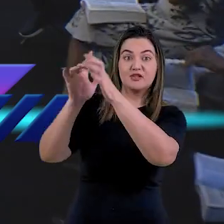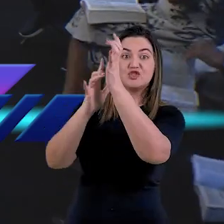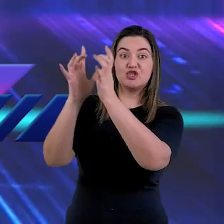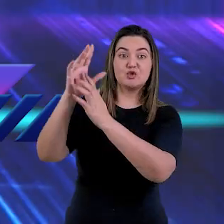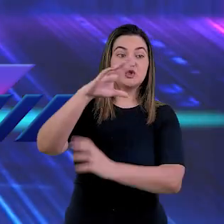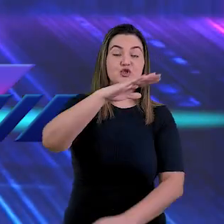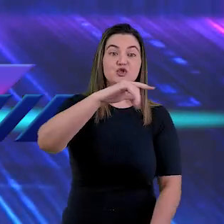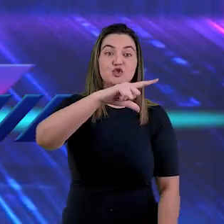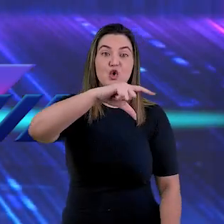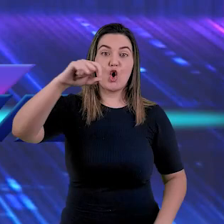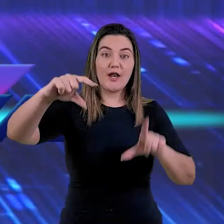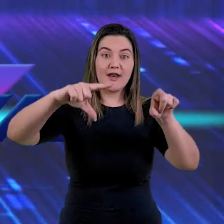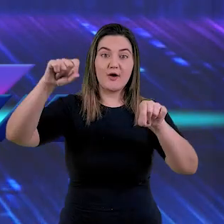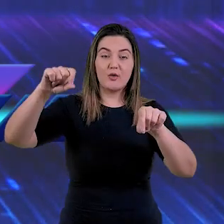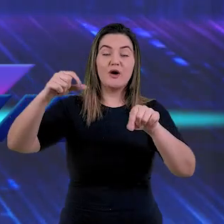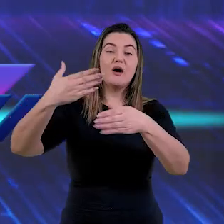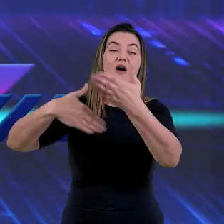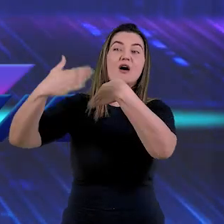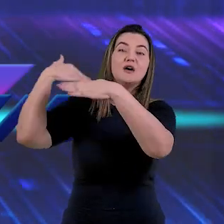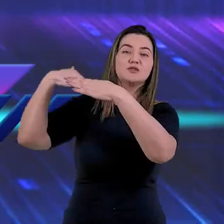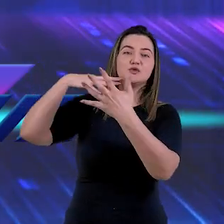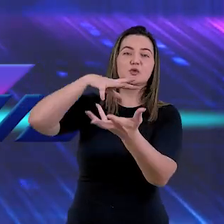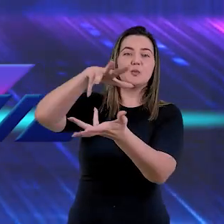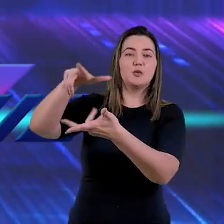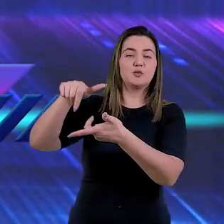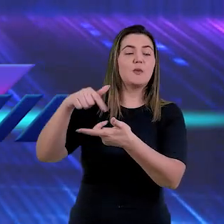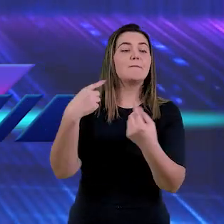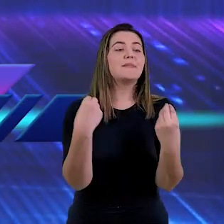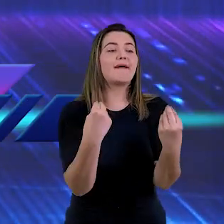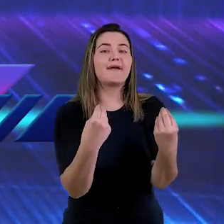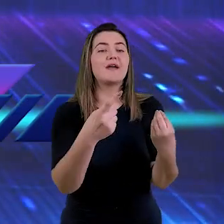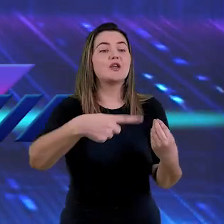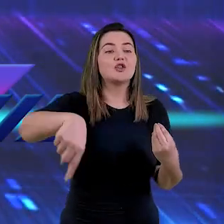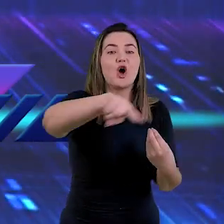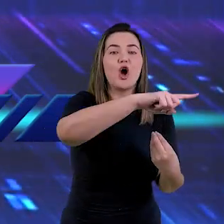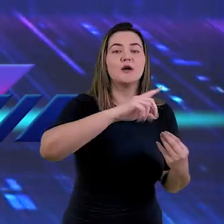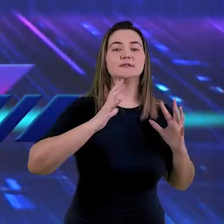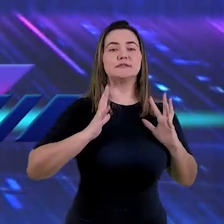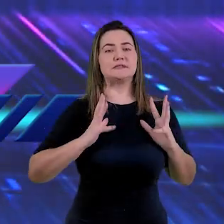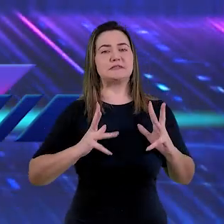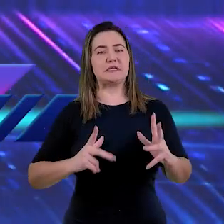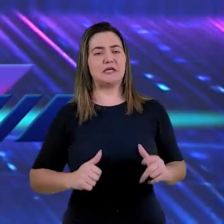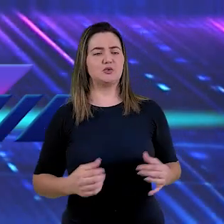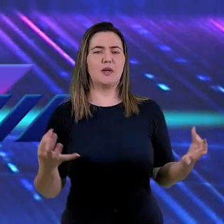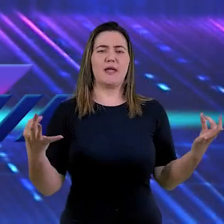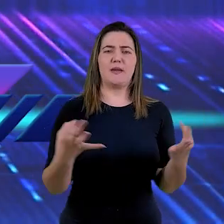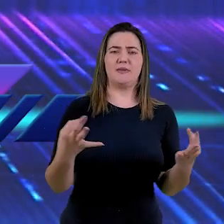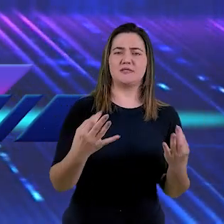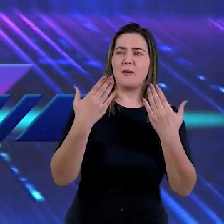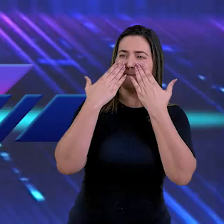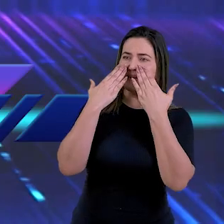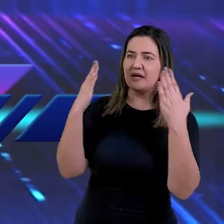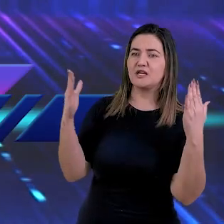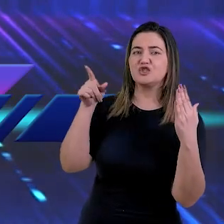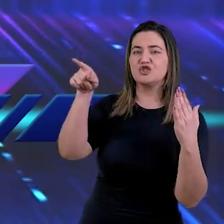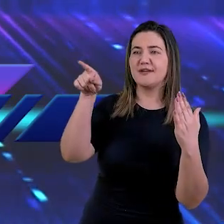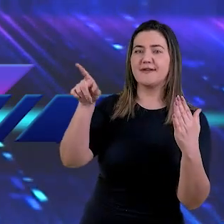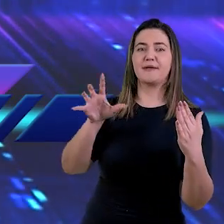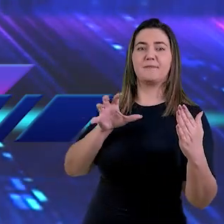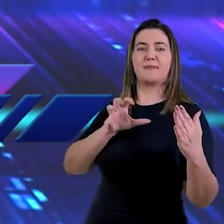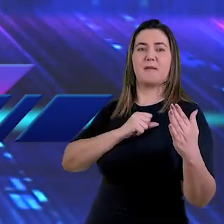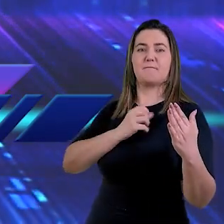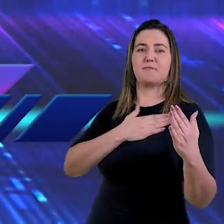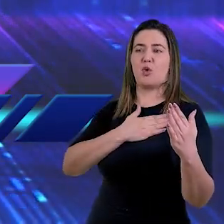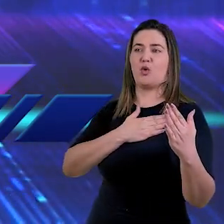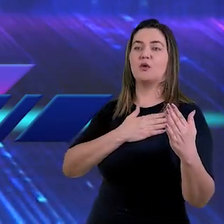antes da fundação do mundo, para sermos santos e irrepreensíveis perante Ele. E em amor,